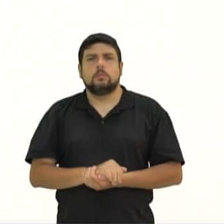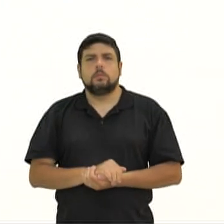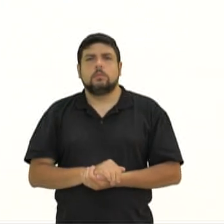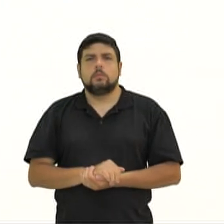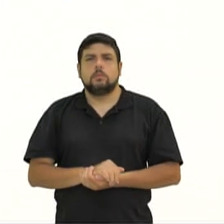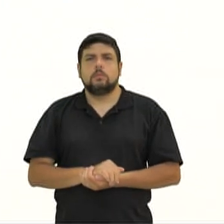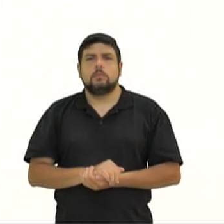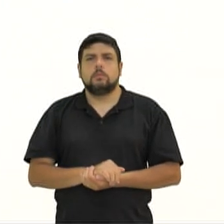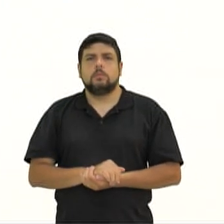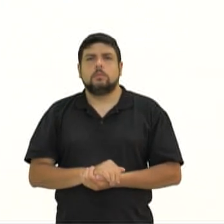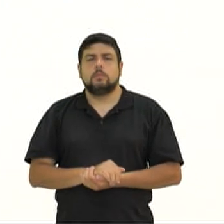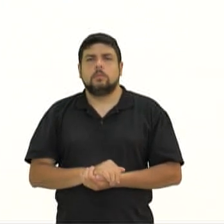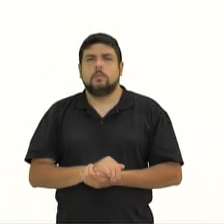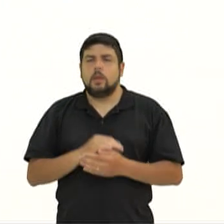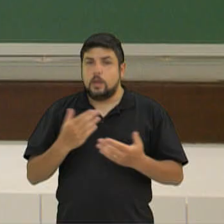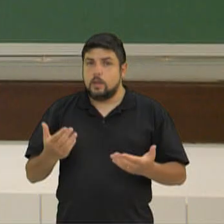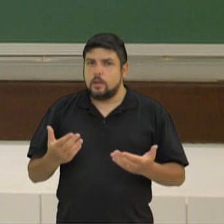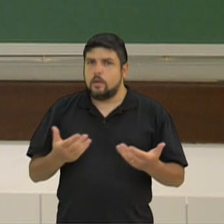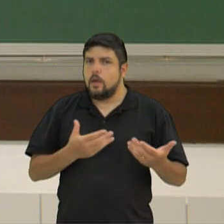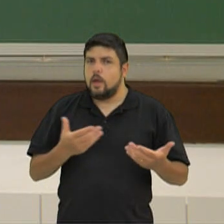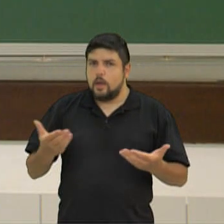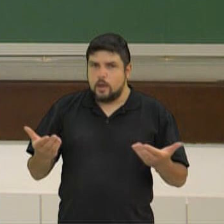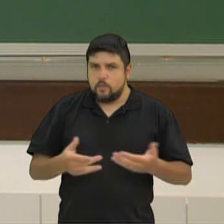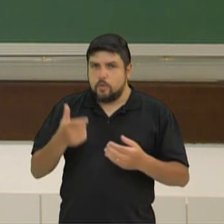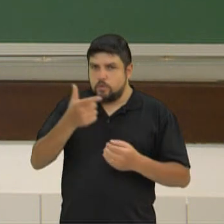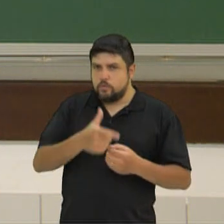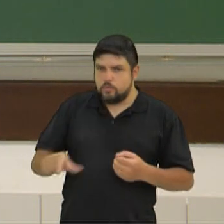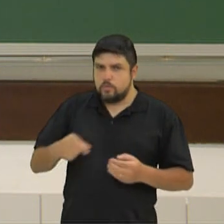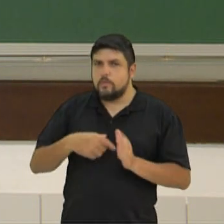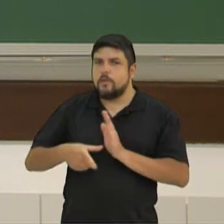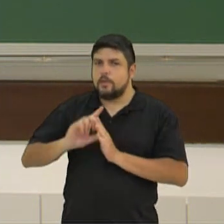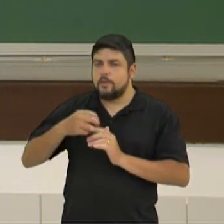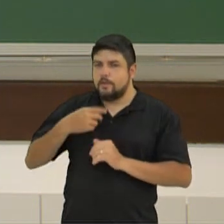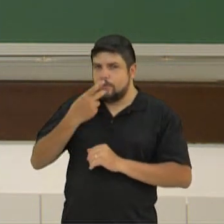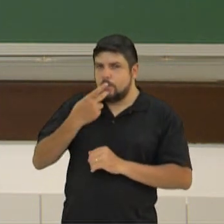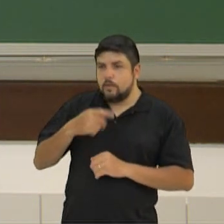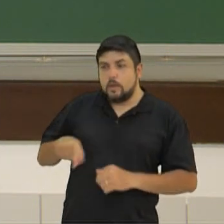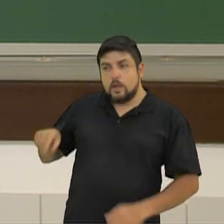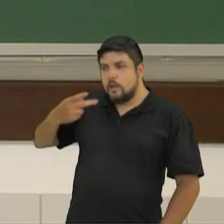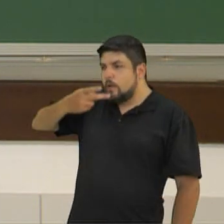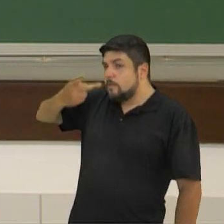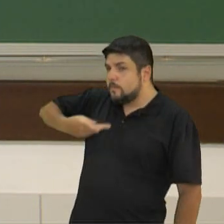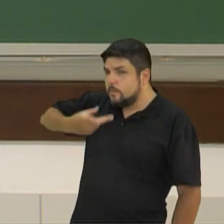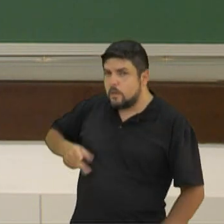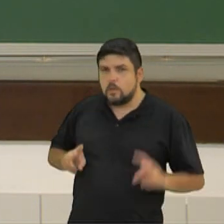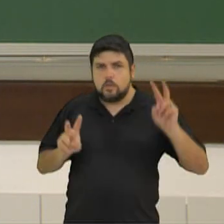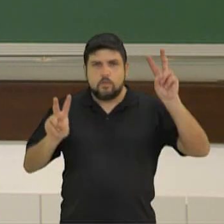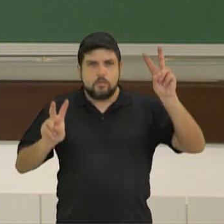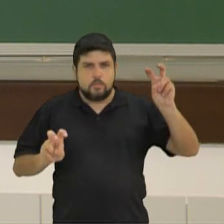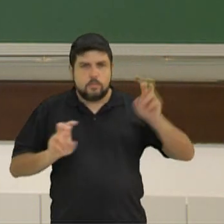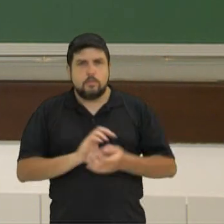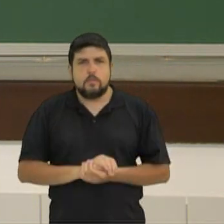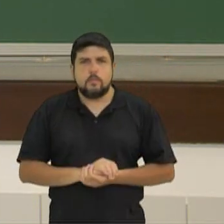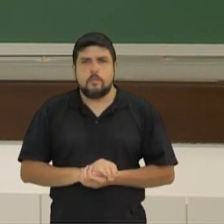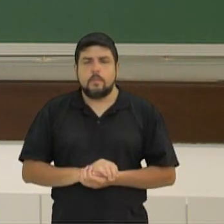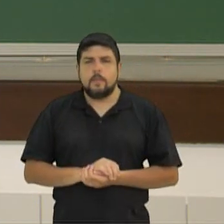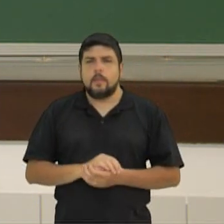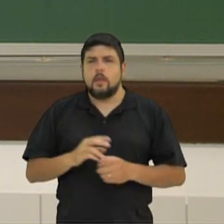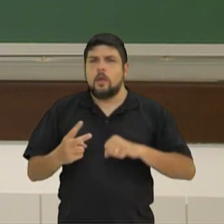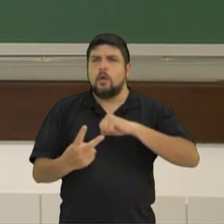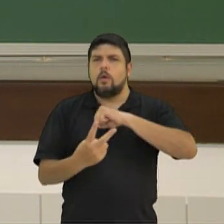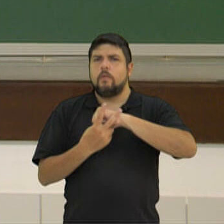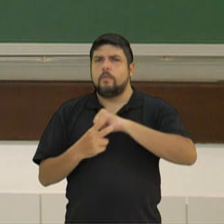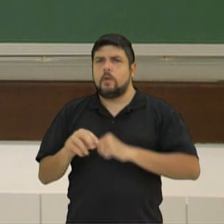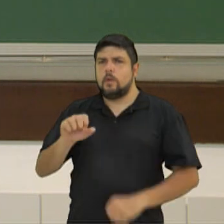aqui, por isso que está entre aspas, de novo aquela questão anterior, o verbo ali, o verbo ser que está